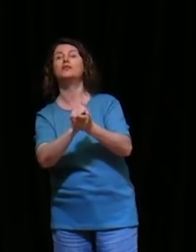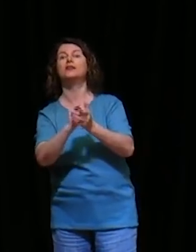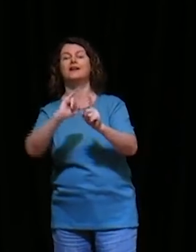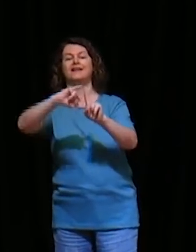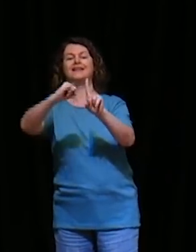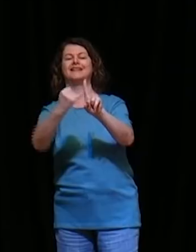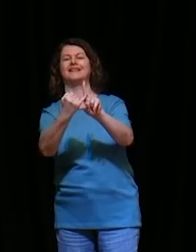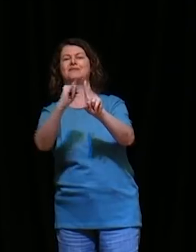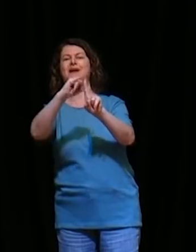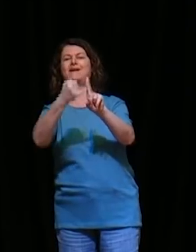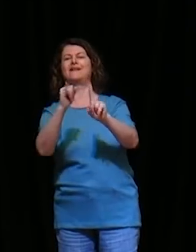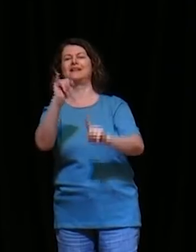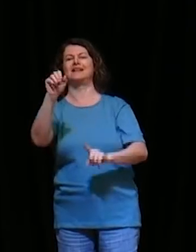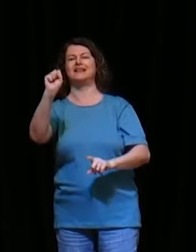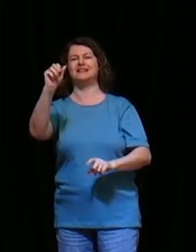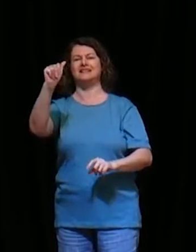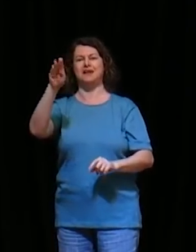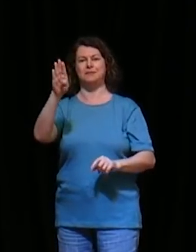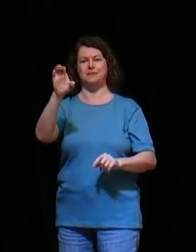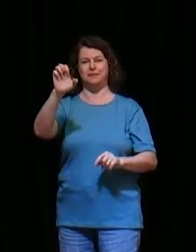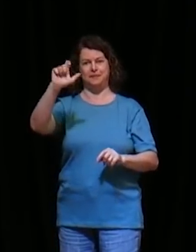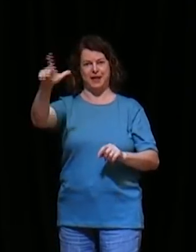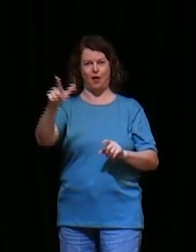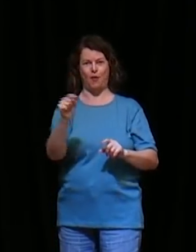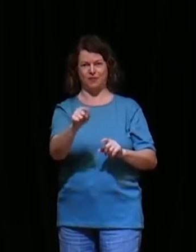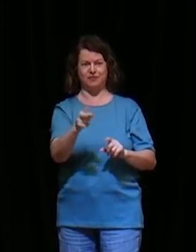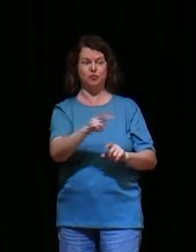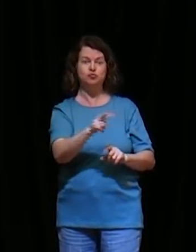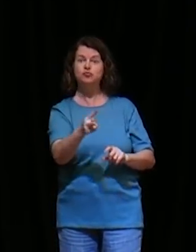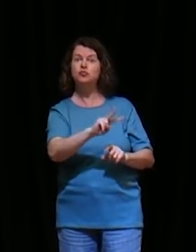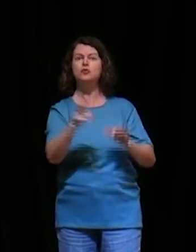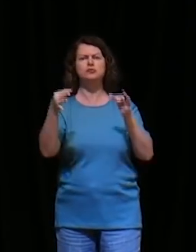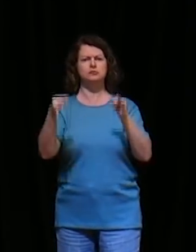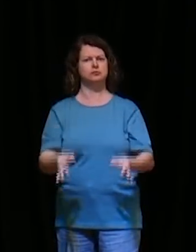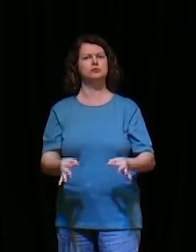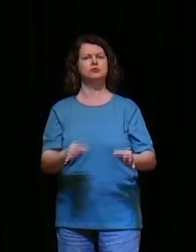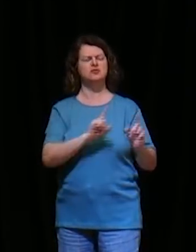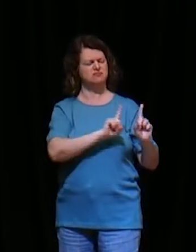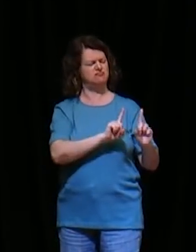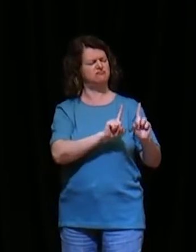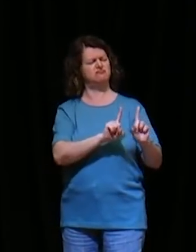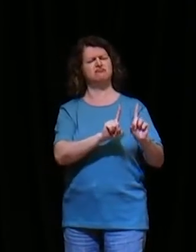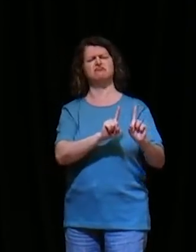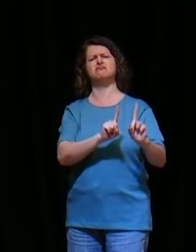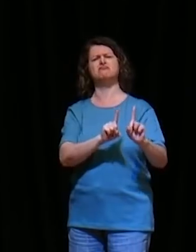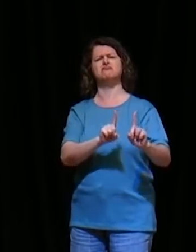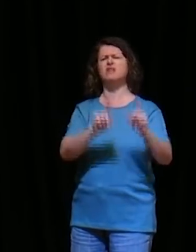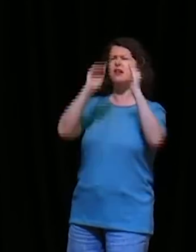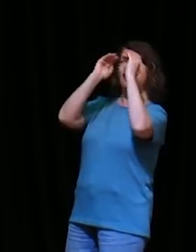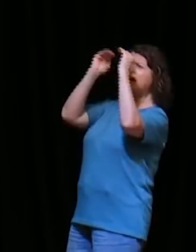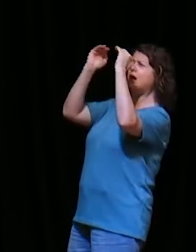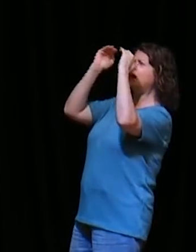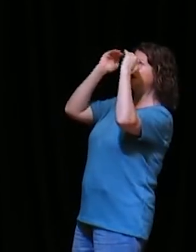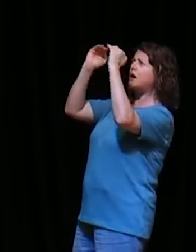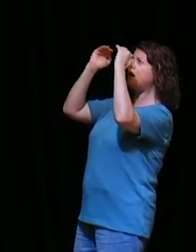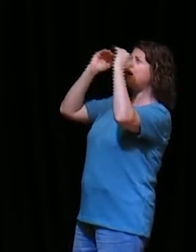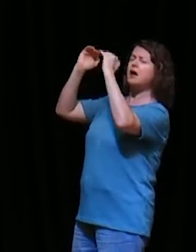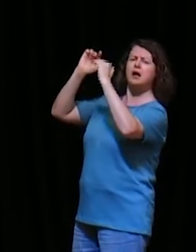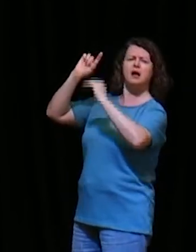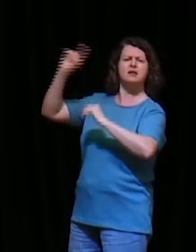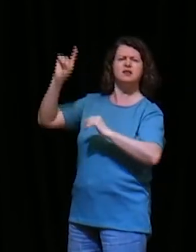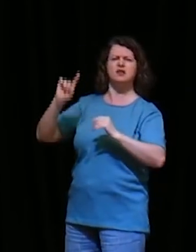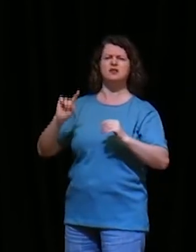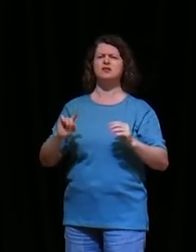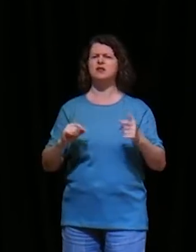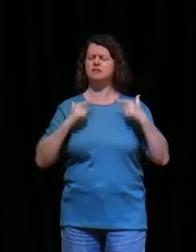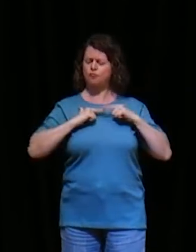eram ambos justos, perante Deus, andando sem repreensão, em todos os mandamentos, e preceitos do Senhor, e